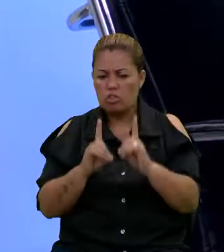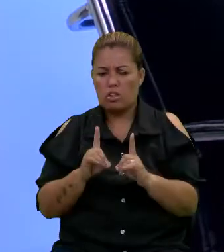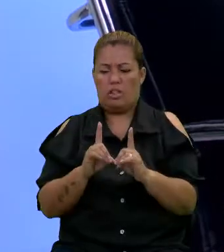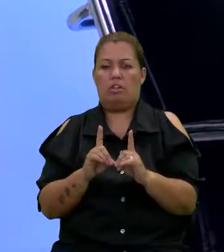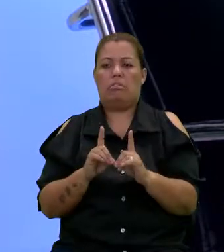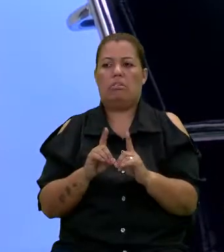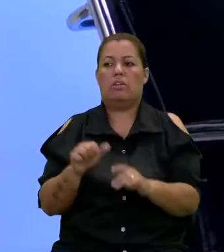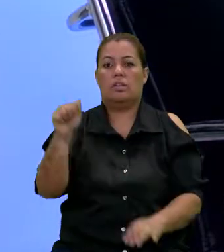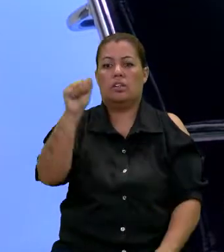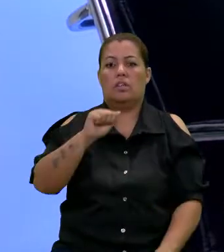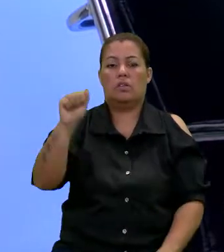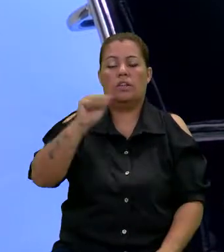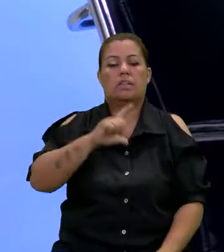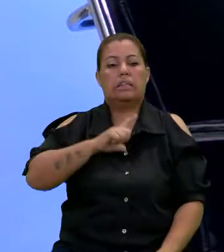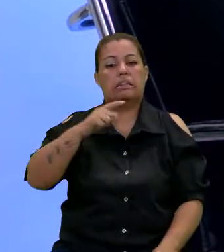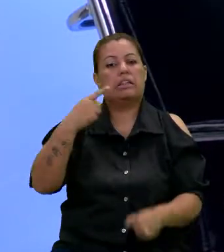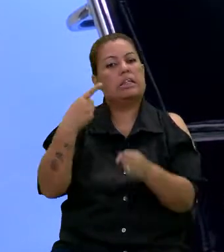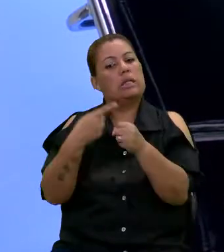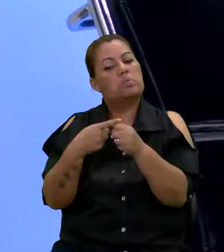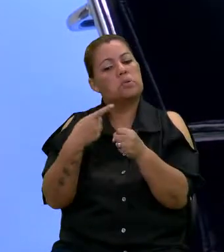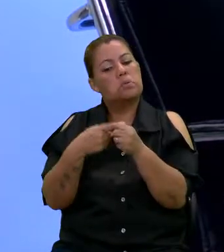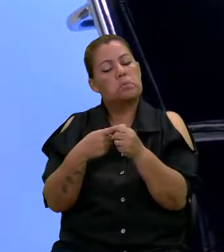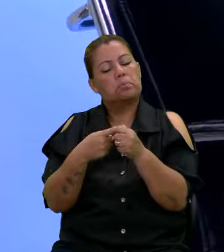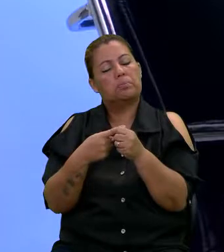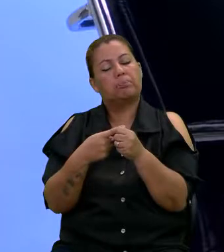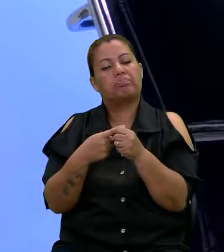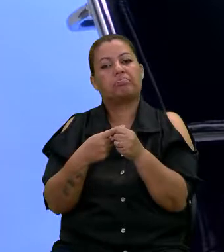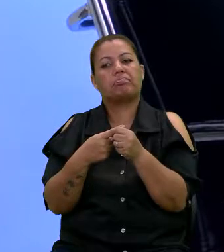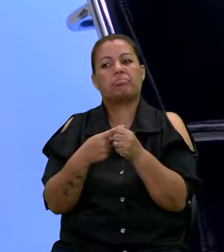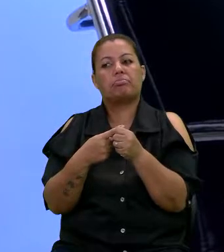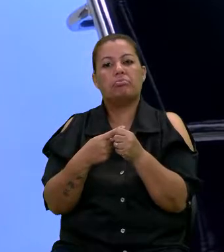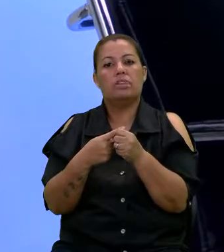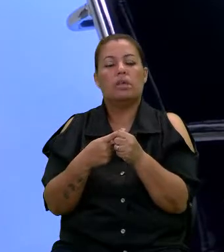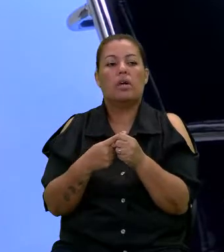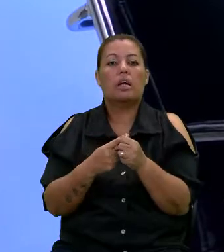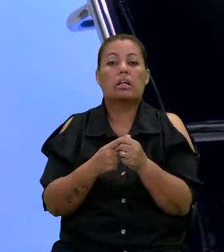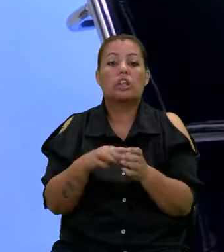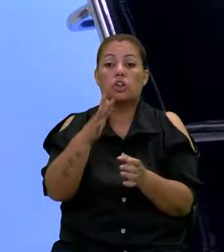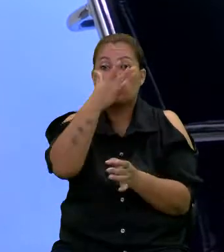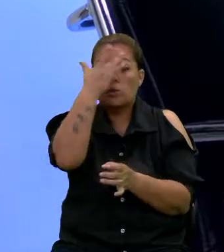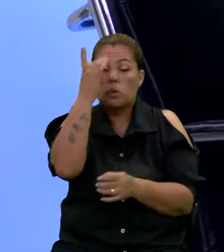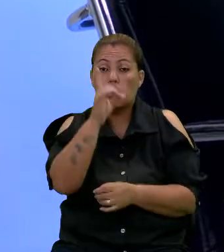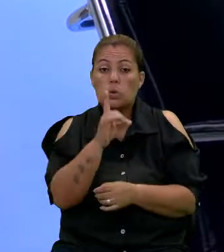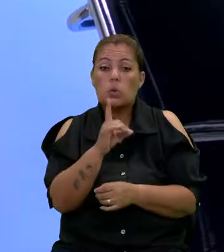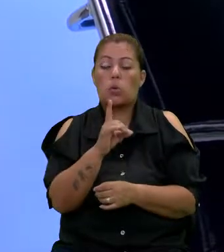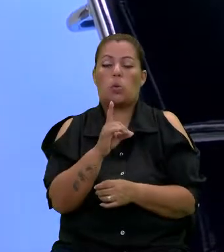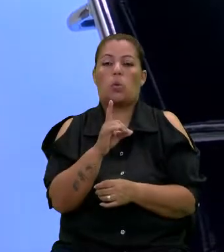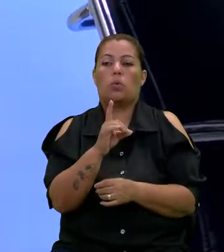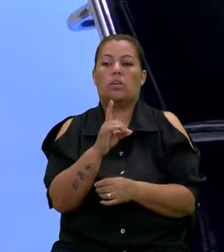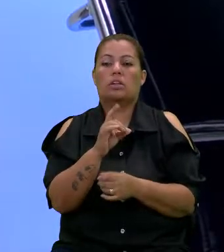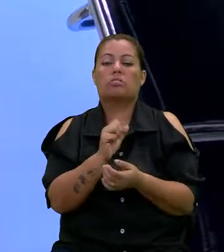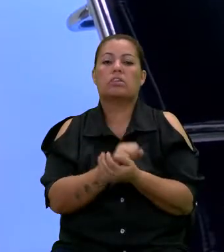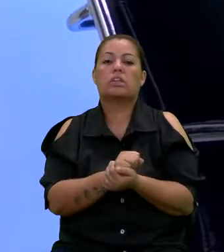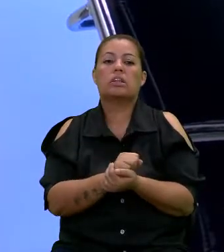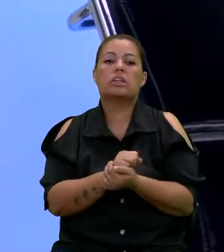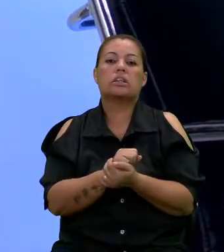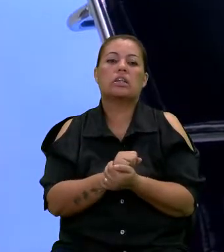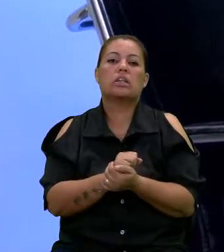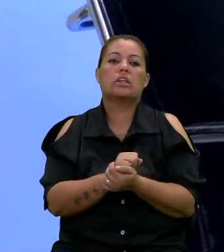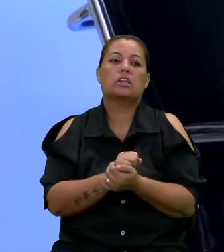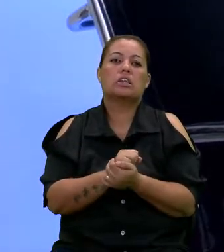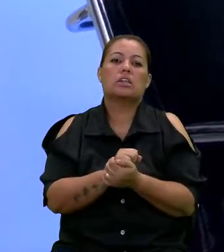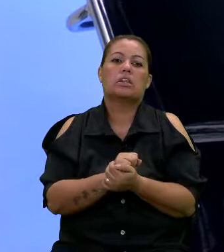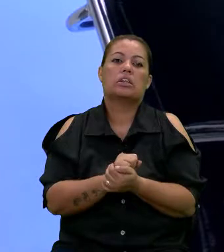instituições que temos aqui no município, que atendem pessoas com deficiência, de um modo geral,